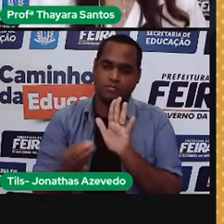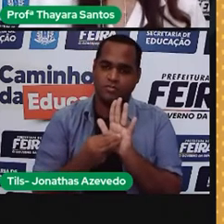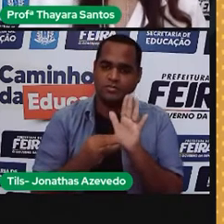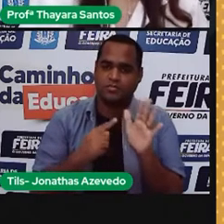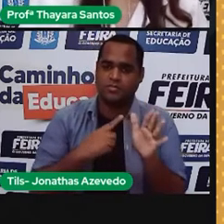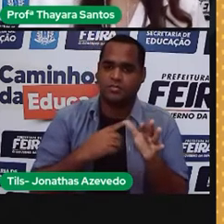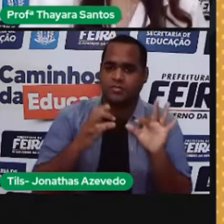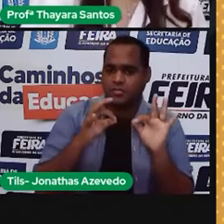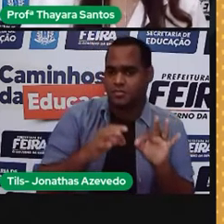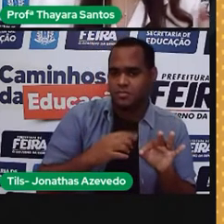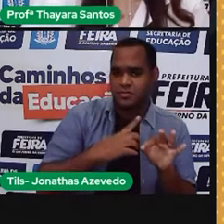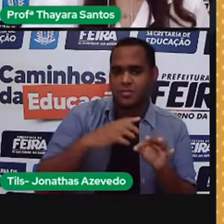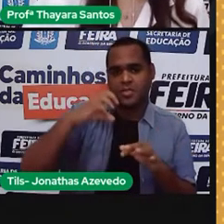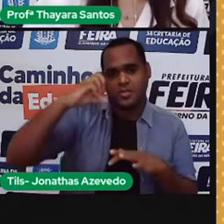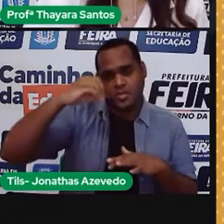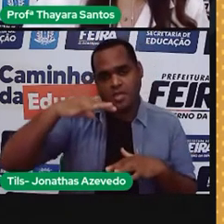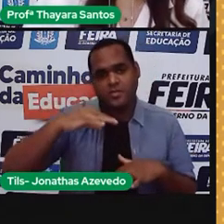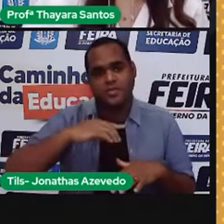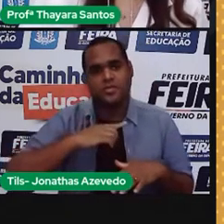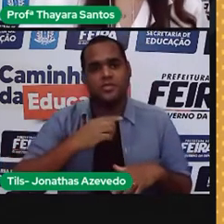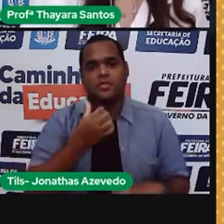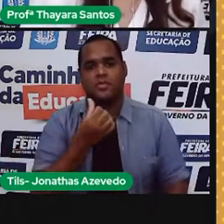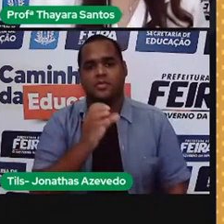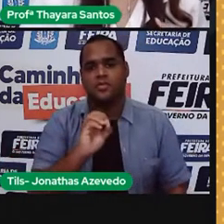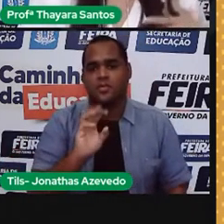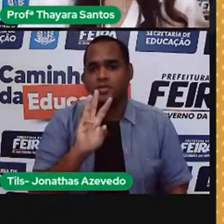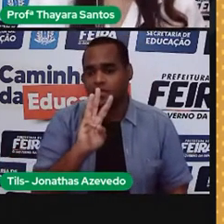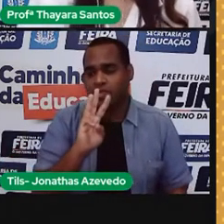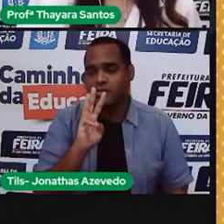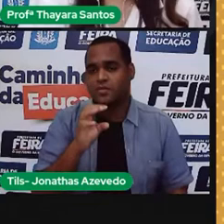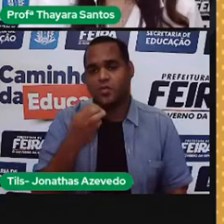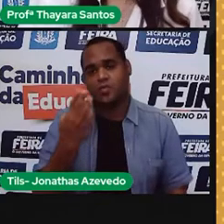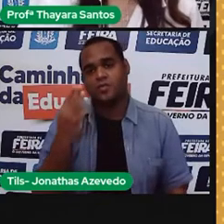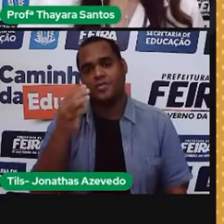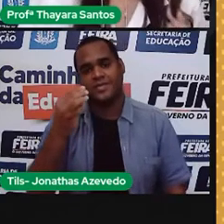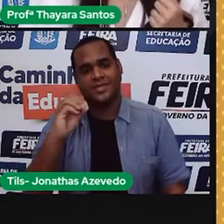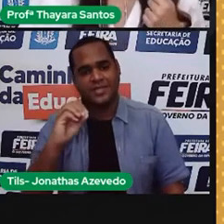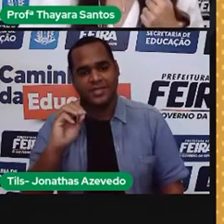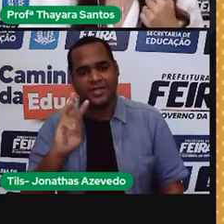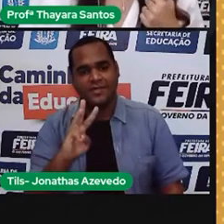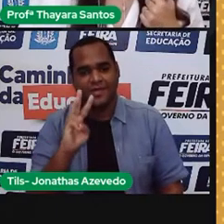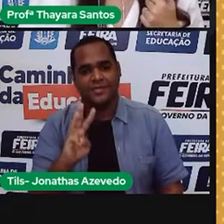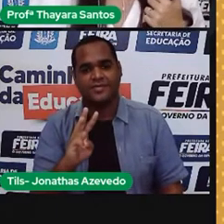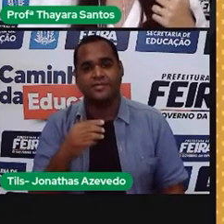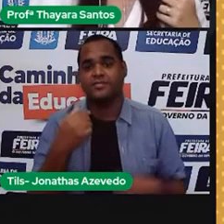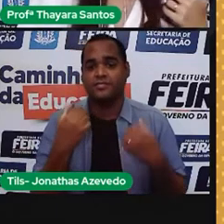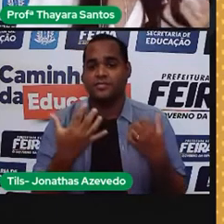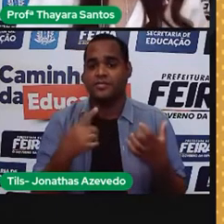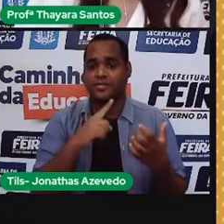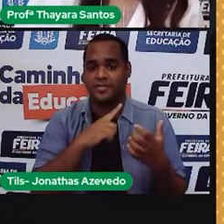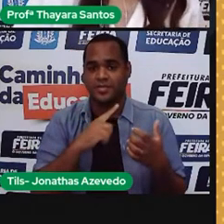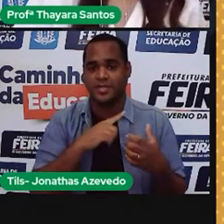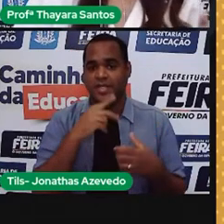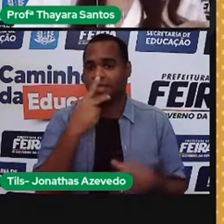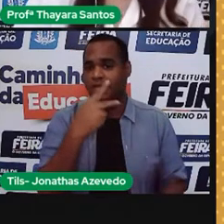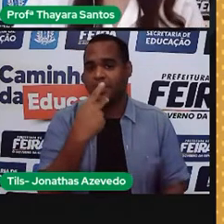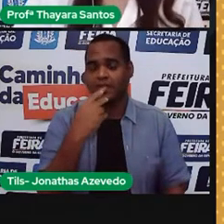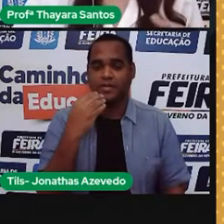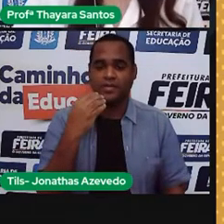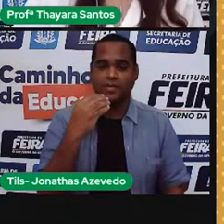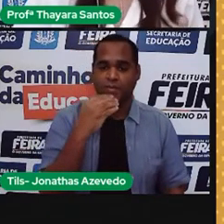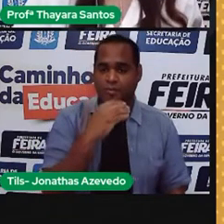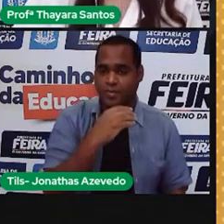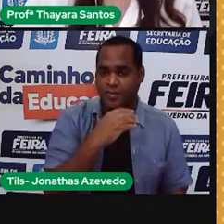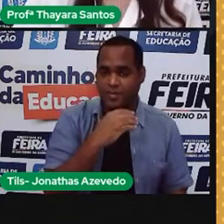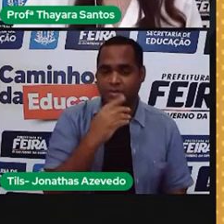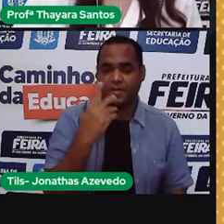deles. Então, a gente tem lâmpadas com 60 watts ou então com 30 watts. A gente tem a potência do chuveiro, que vai variar